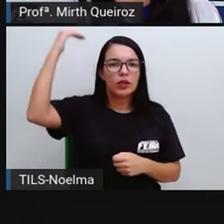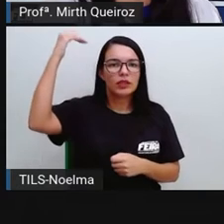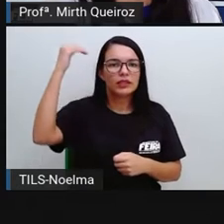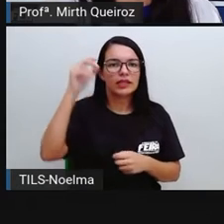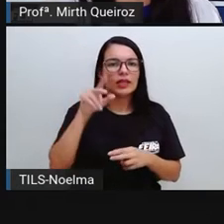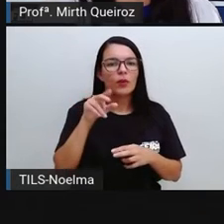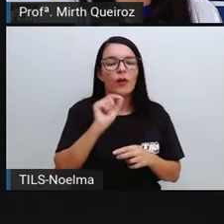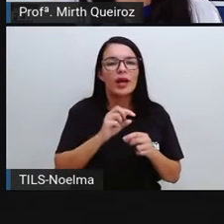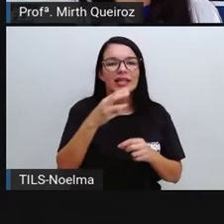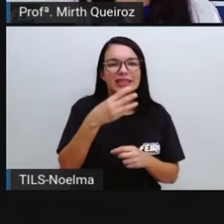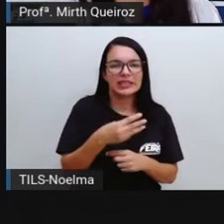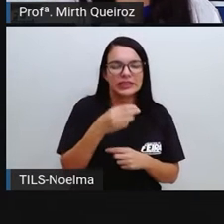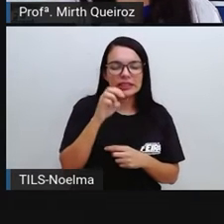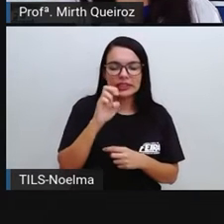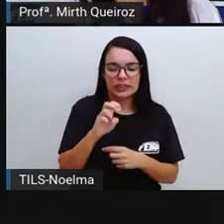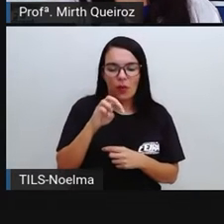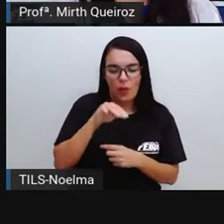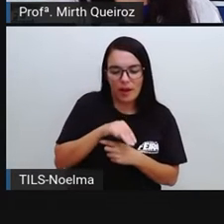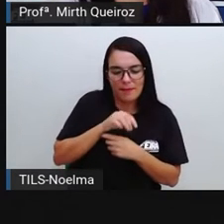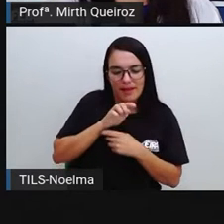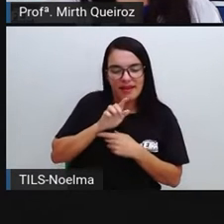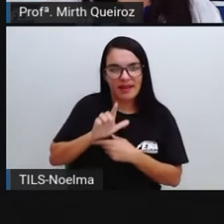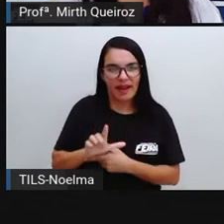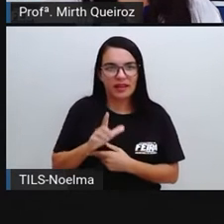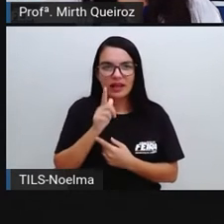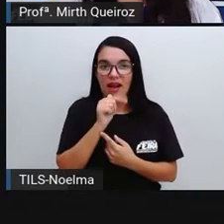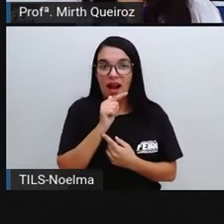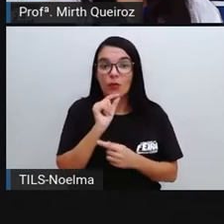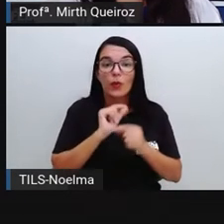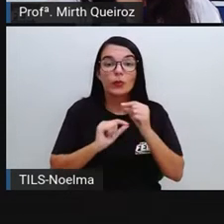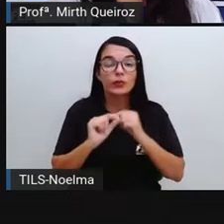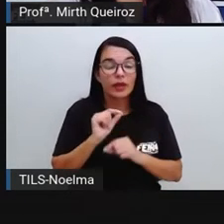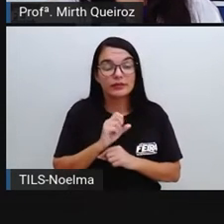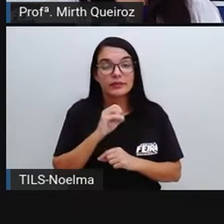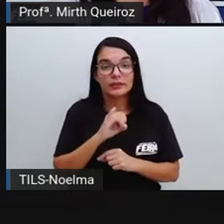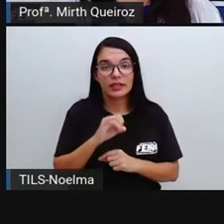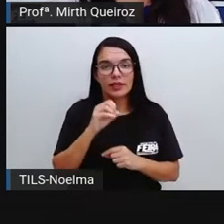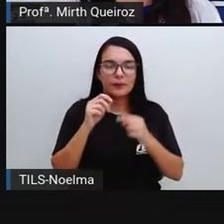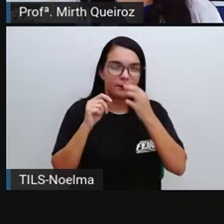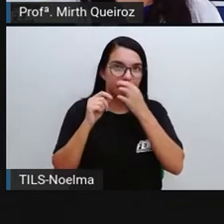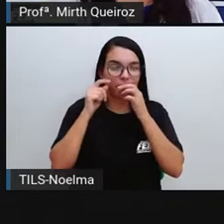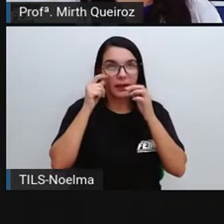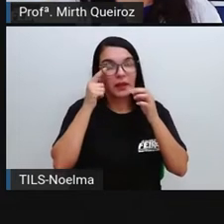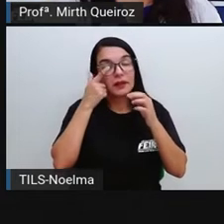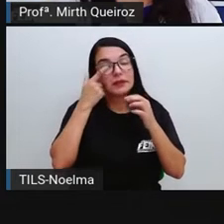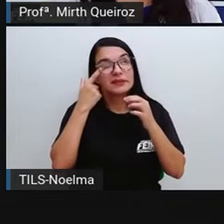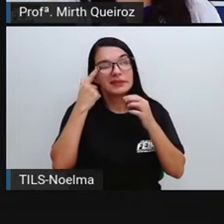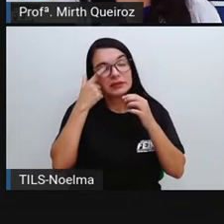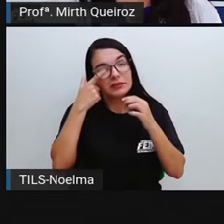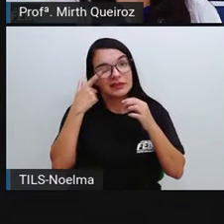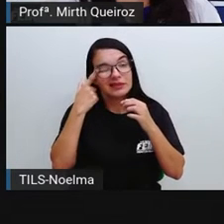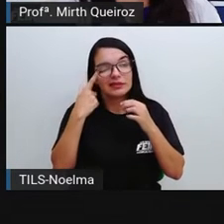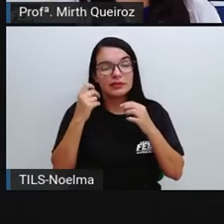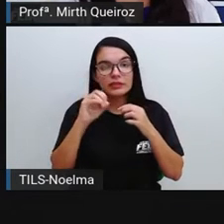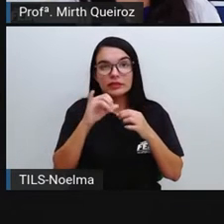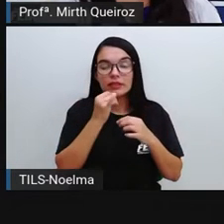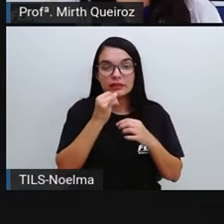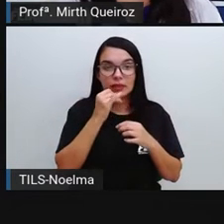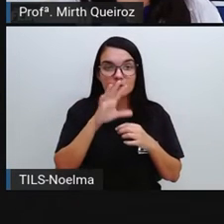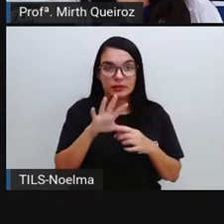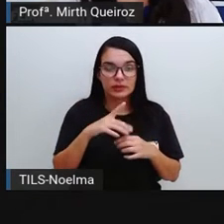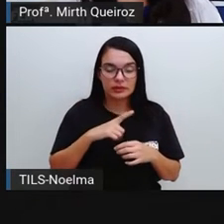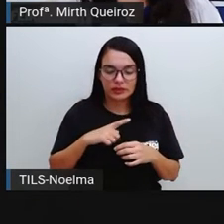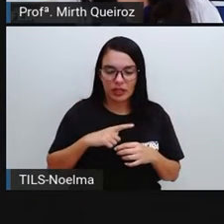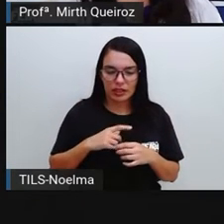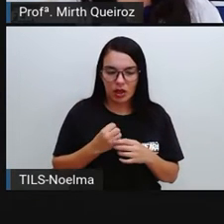35 ml de água Por quilo de massa Ou seja Não existe uma quantidade de água